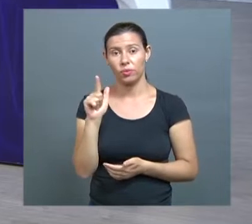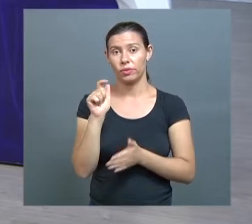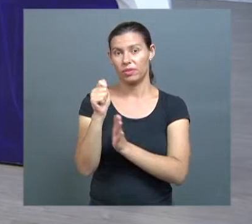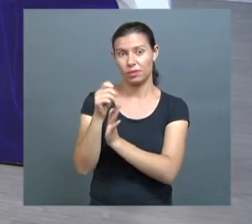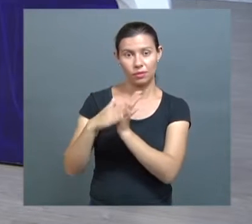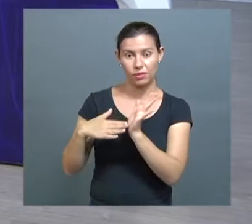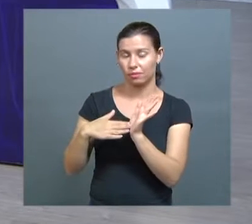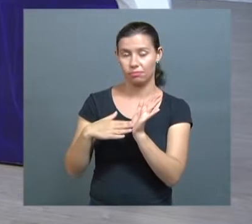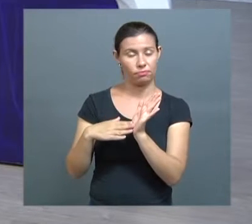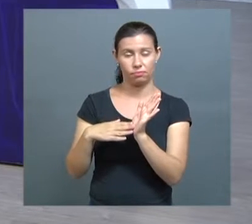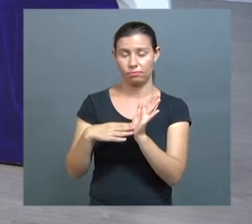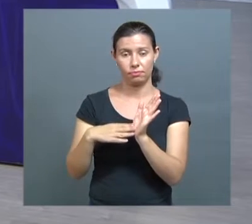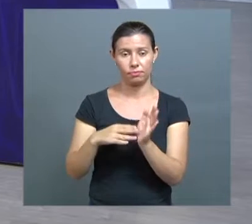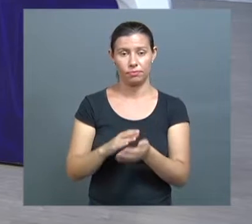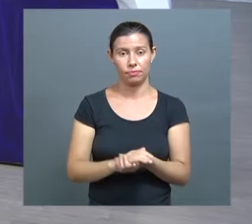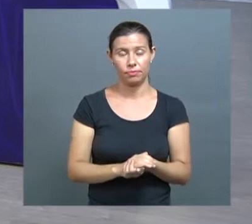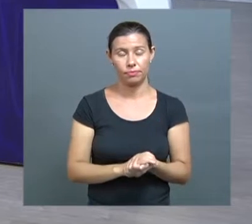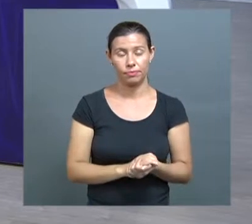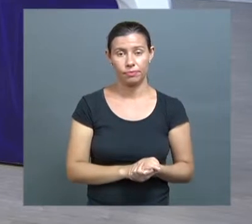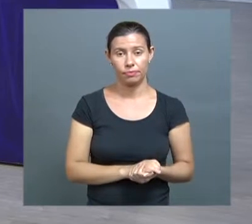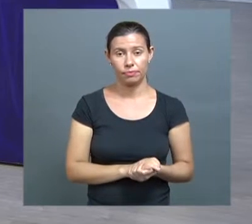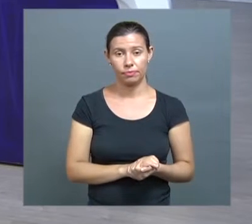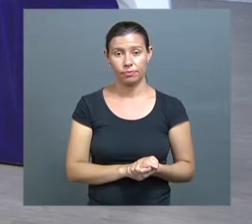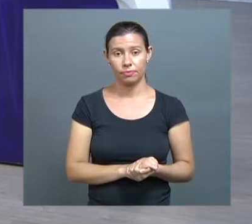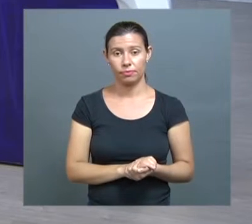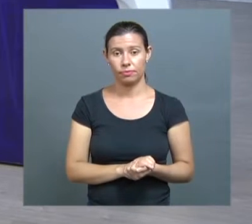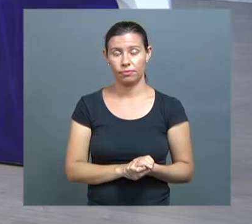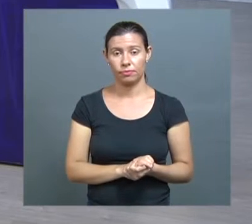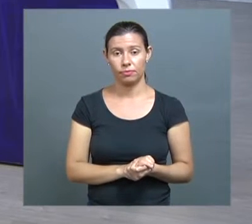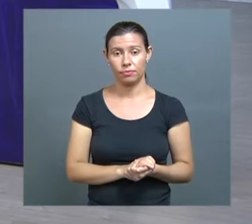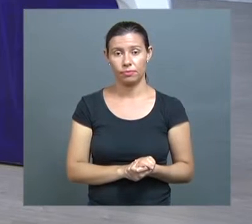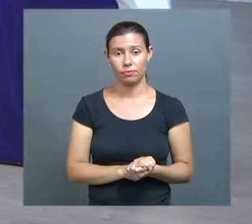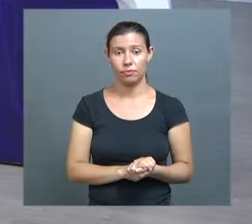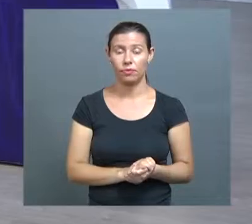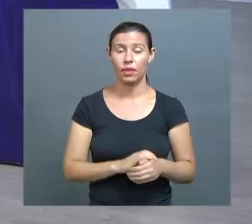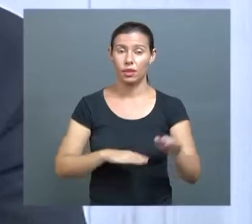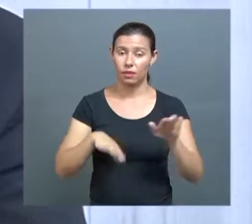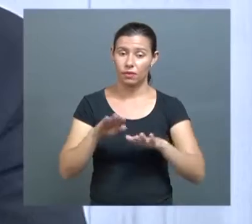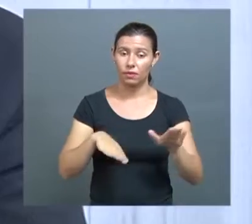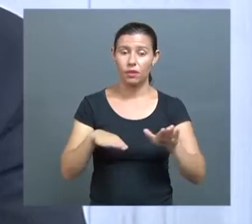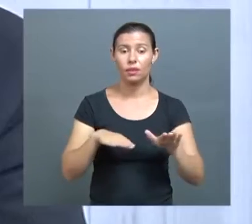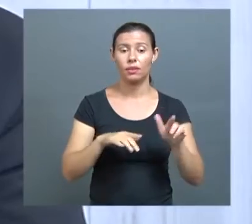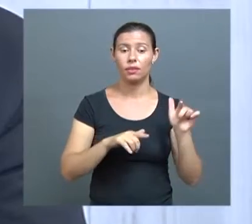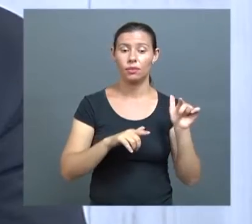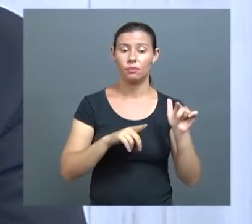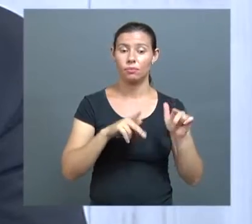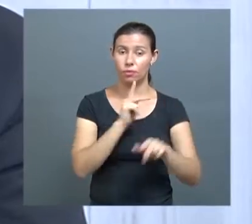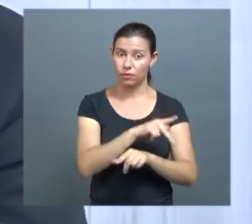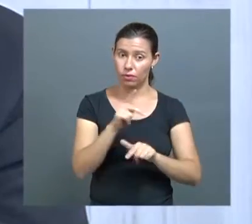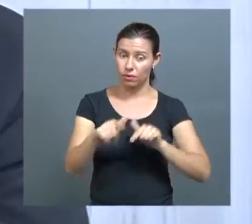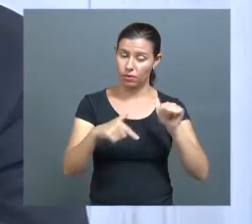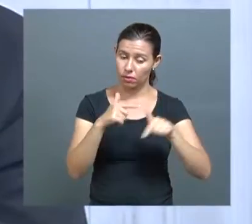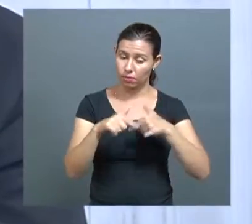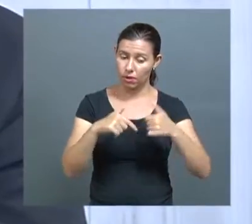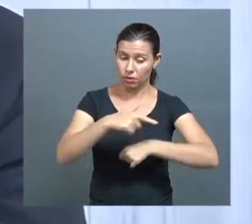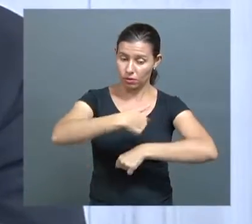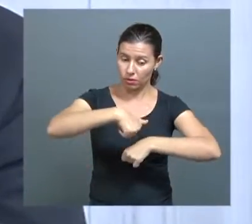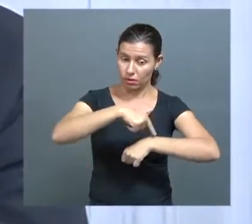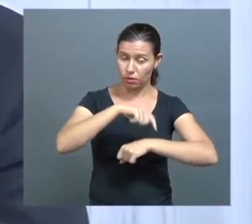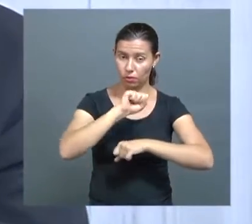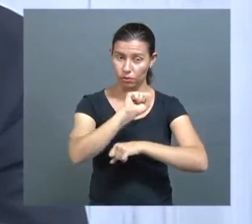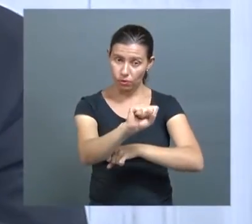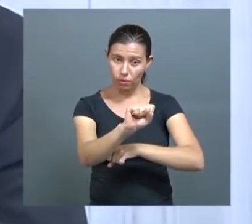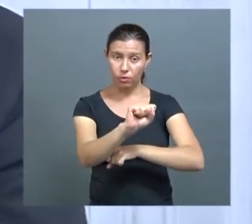fato é que são atividades que ocorrem, na grande parte das vezes, fora do horário de trabalho do professor. Que pese você ter